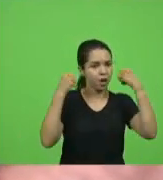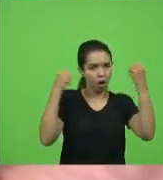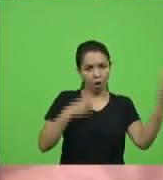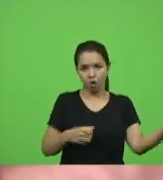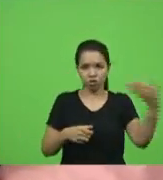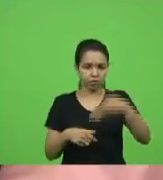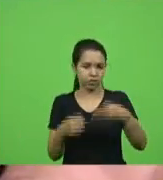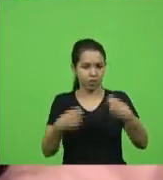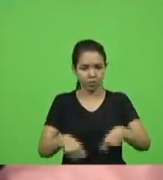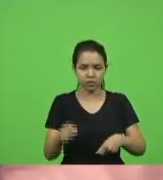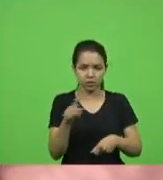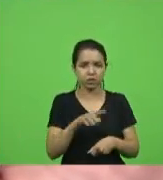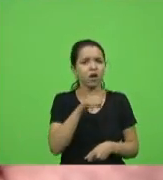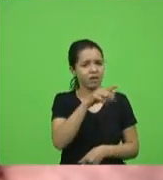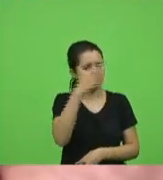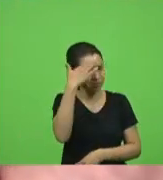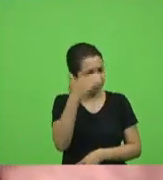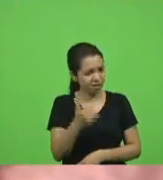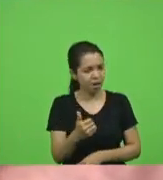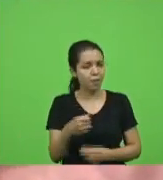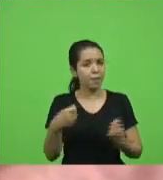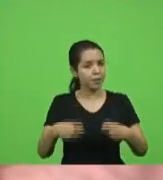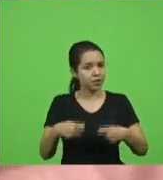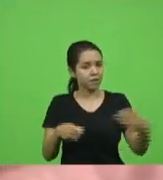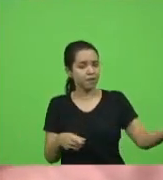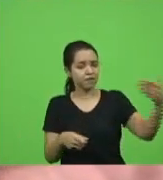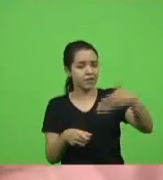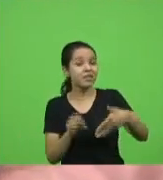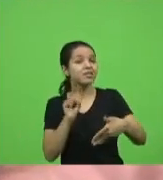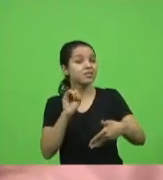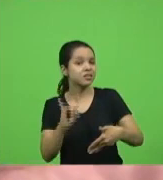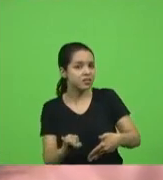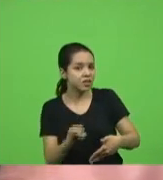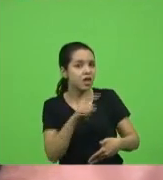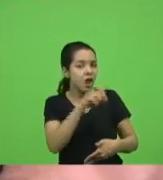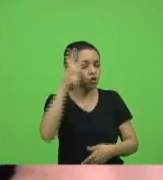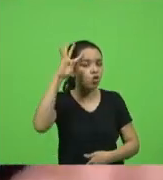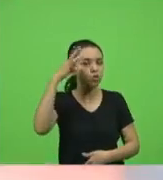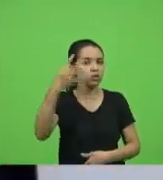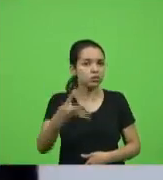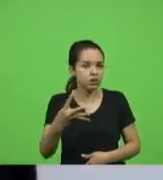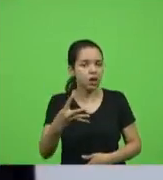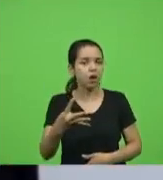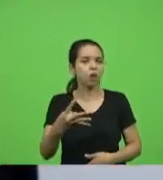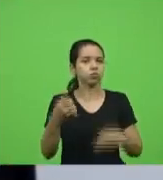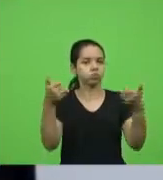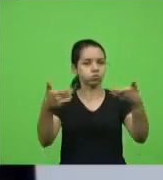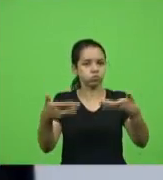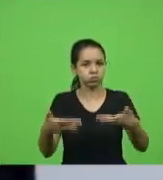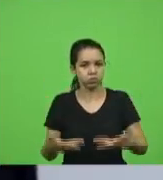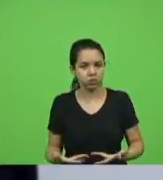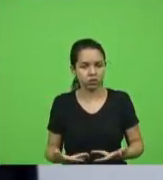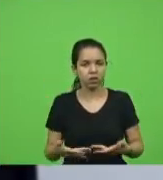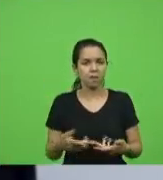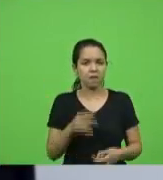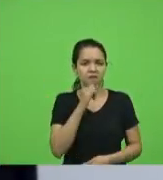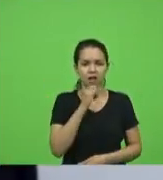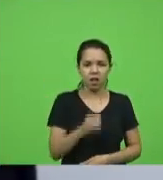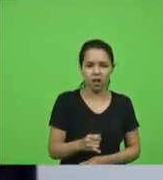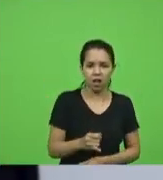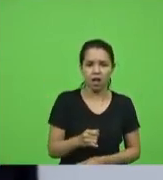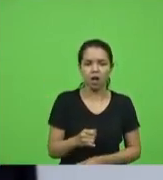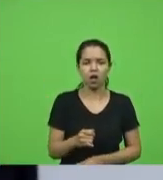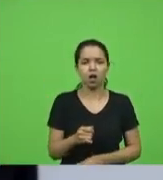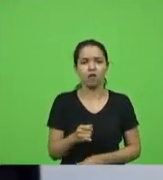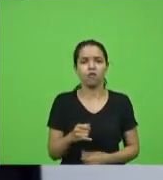situação ele só tem que vir aqui se ele trouxer uma solução vim aqui para dizer para dizer que vai